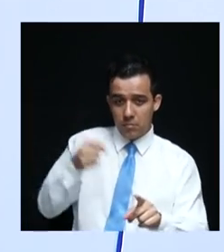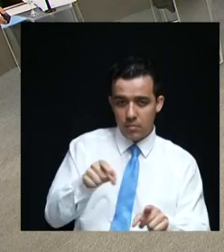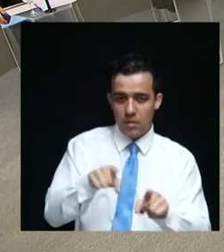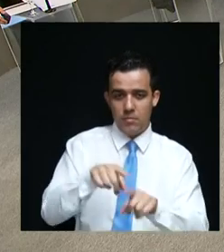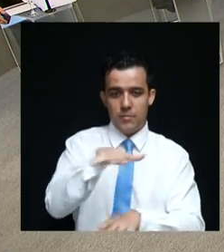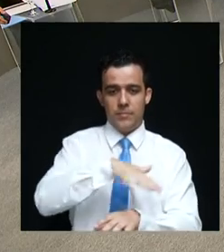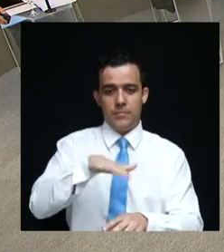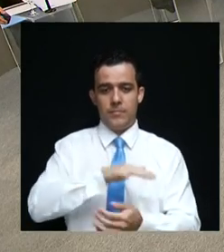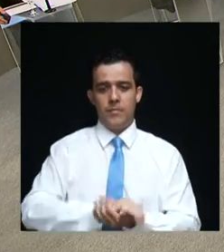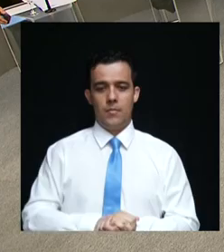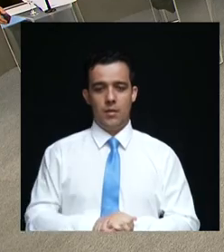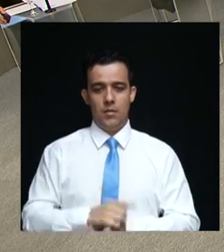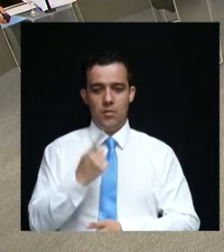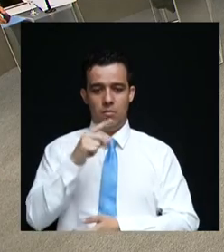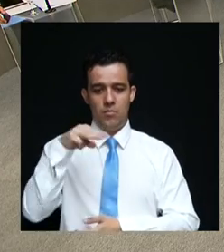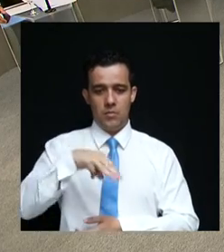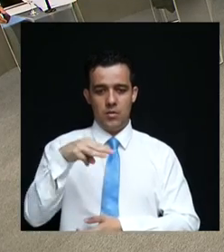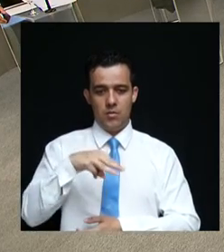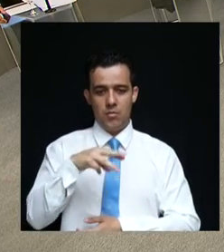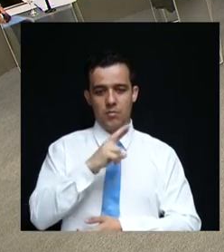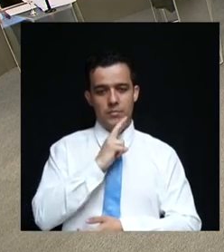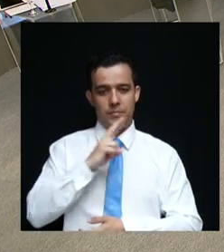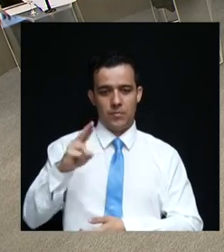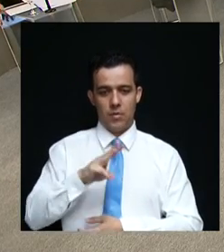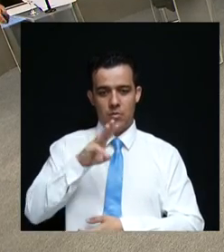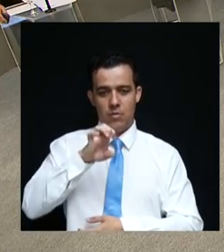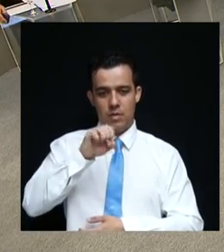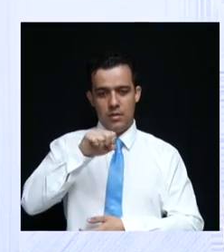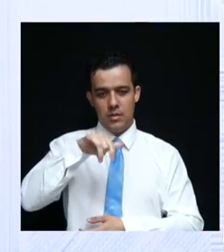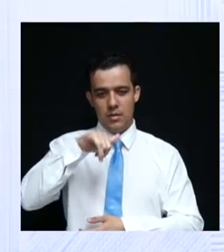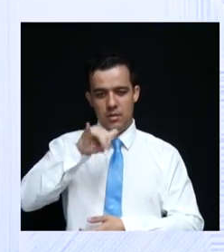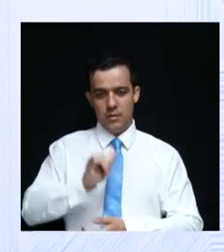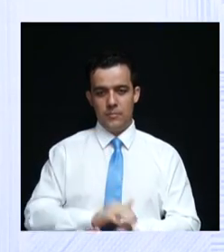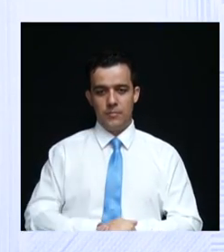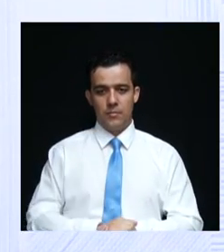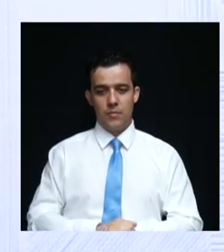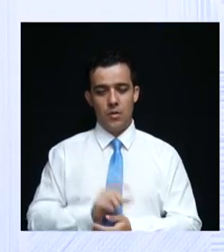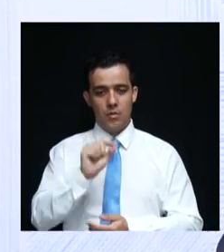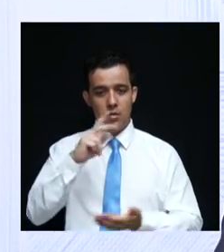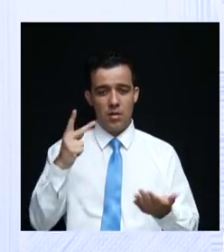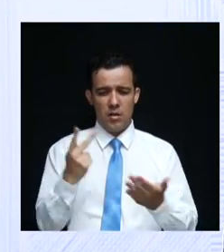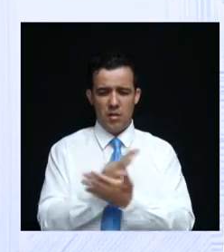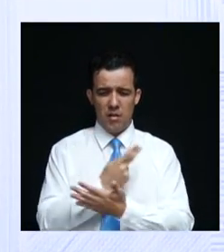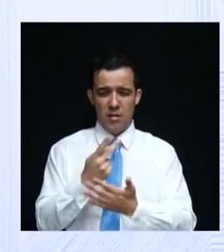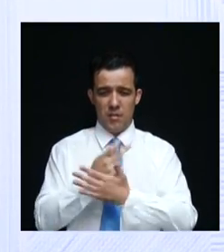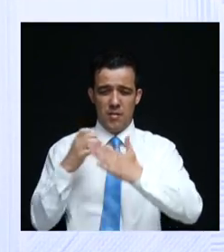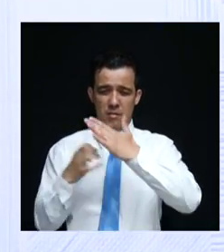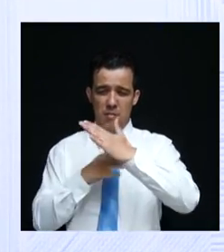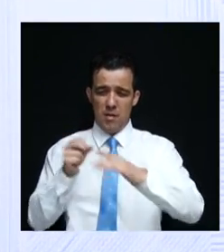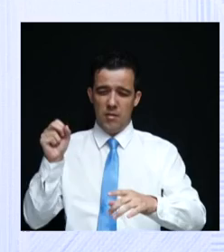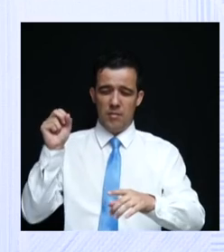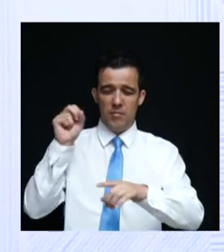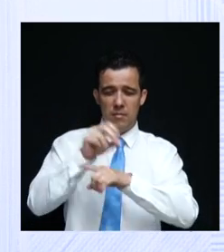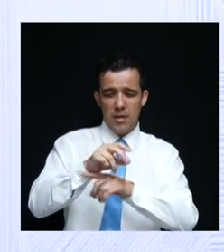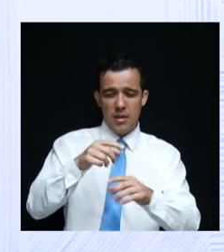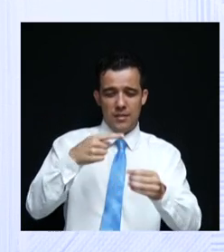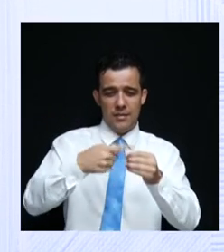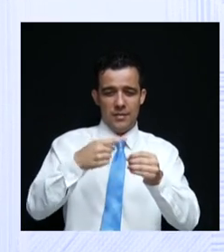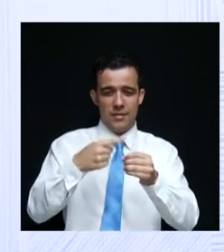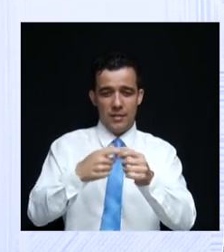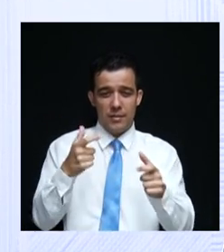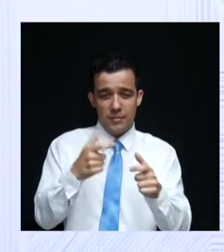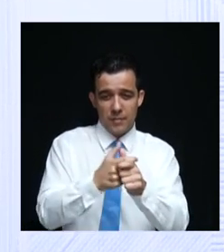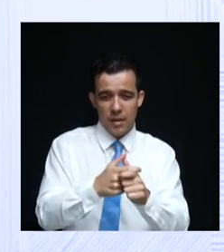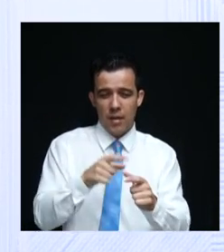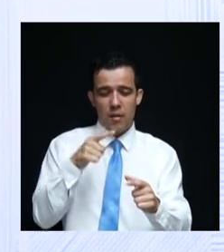região. Um minuto, candidato Wesley Garcia. Hoje o que acontece são que as grandes empresas se instalam nas cidades do interior e não há